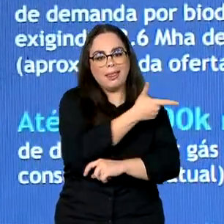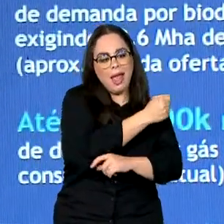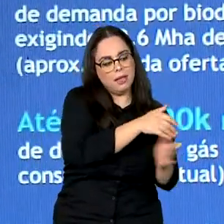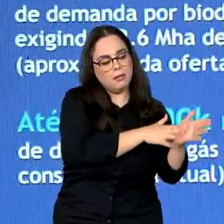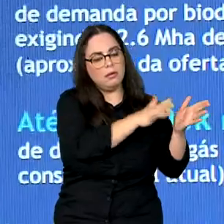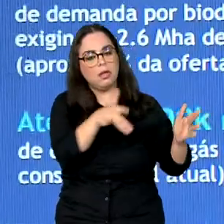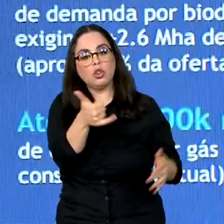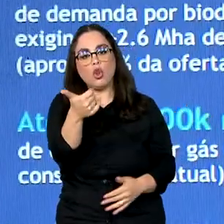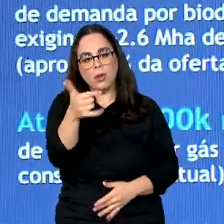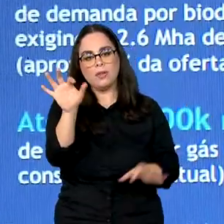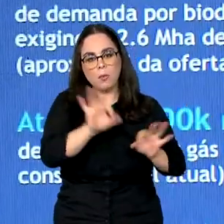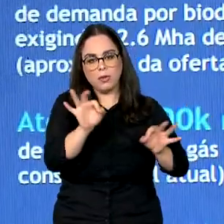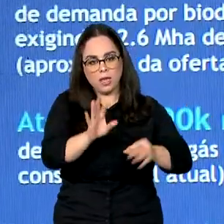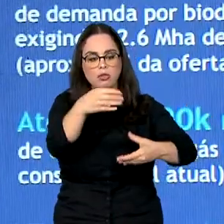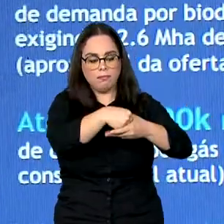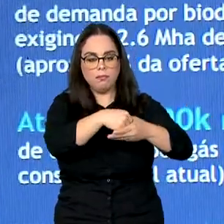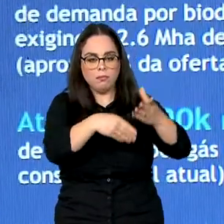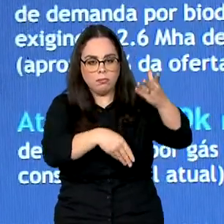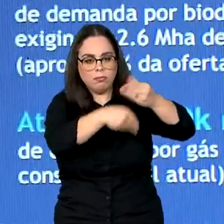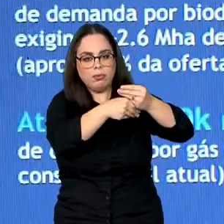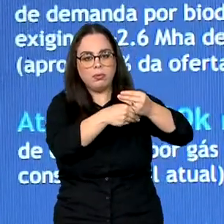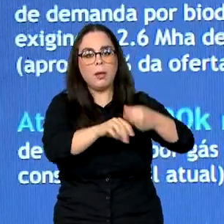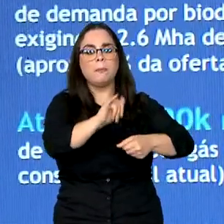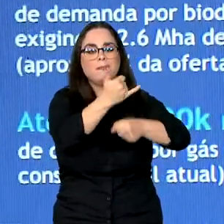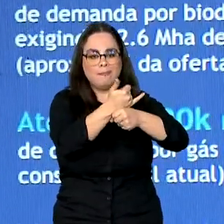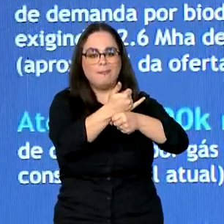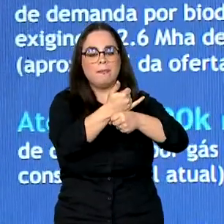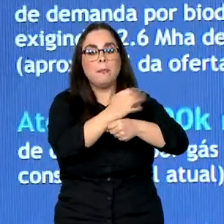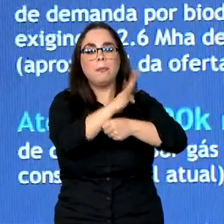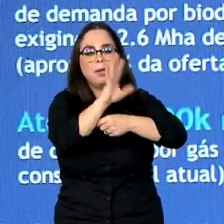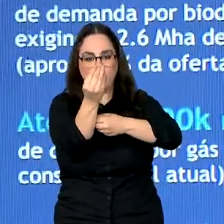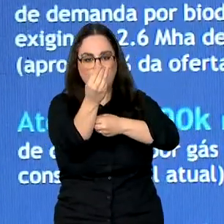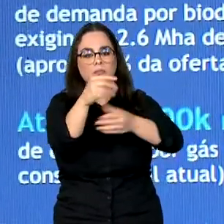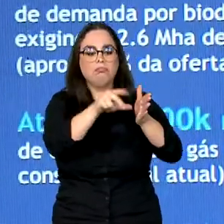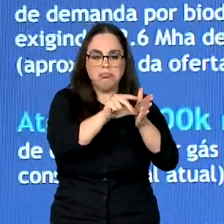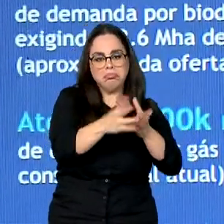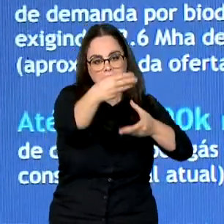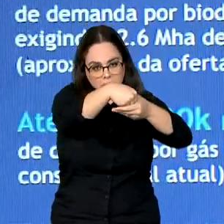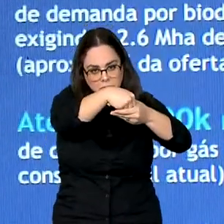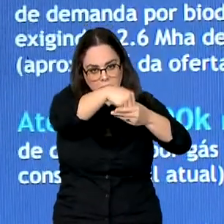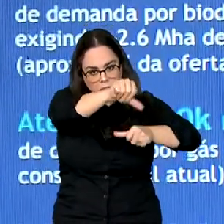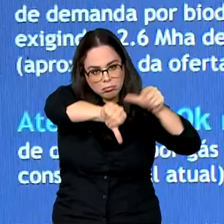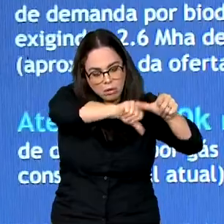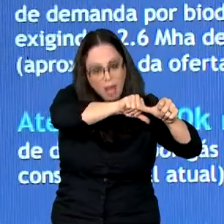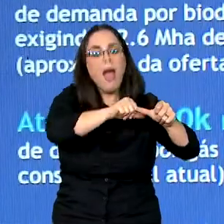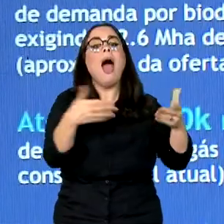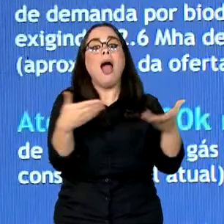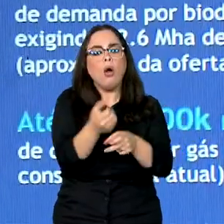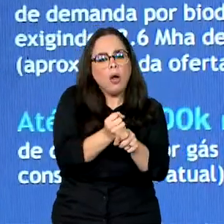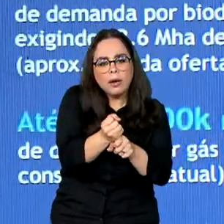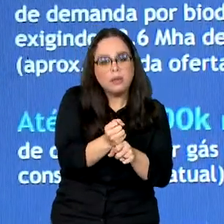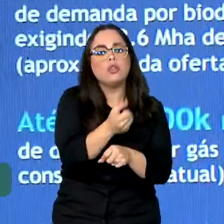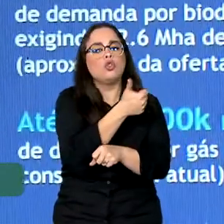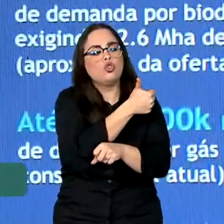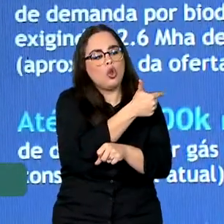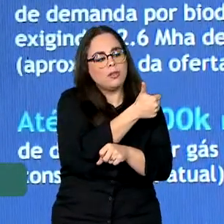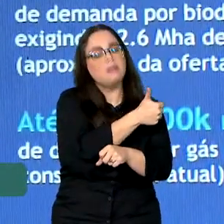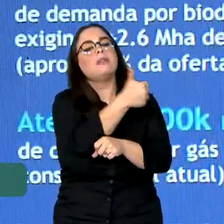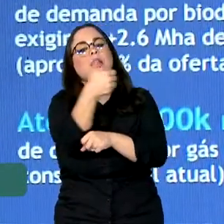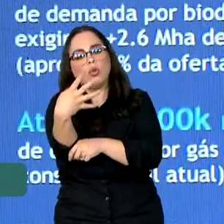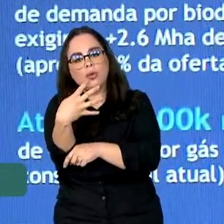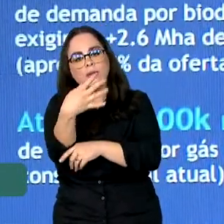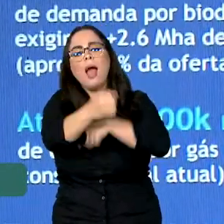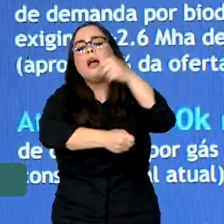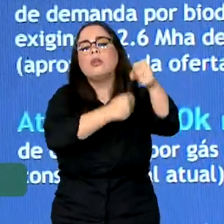% o bio no diesel. Este ano, de 12% para 14% e o ano que vem vai para 15%